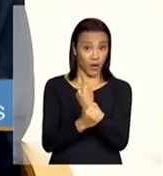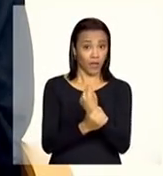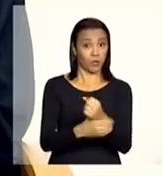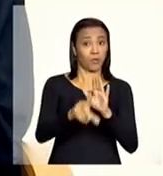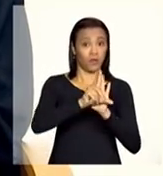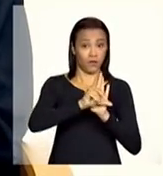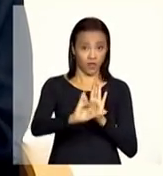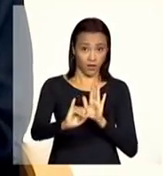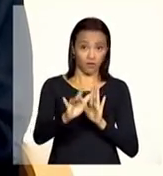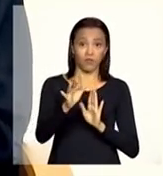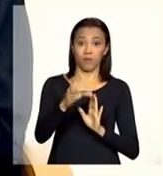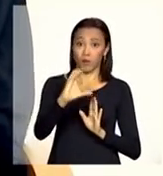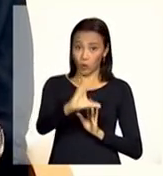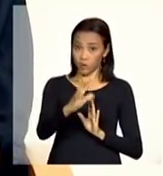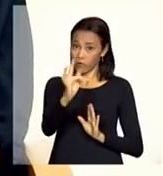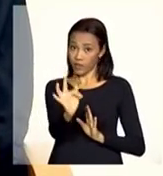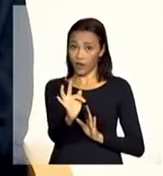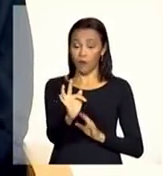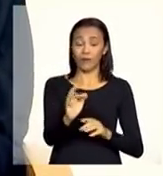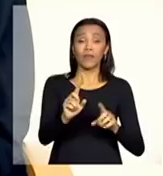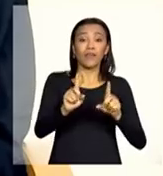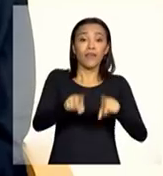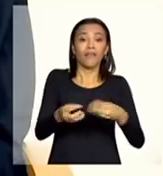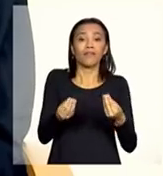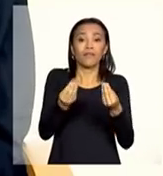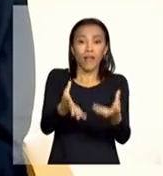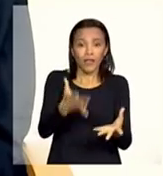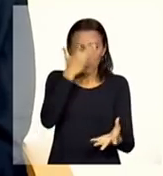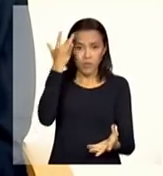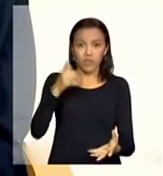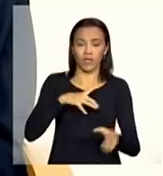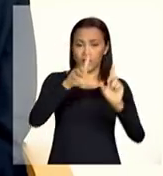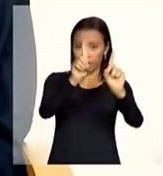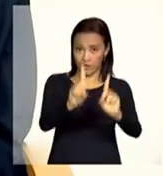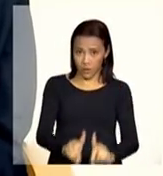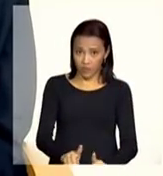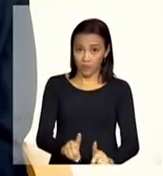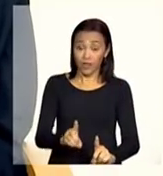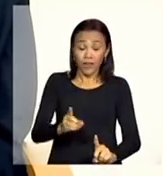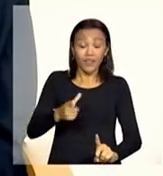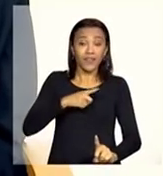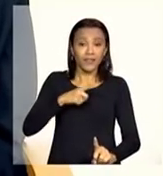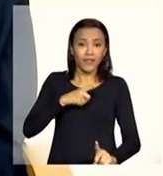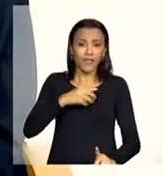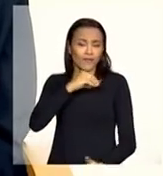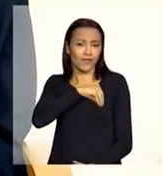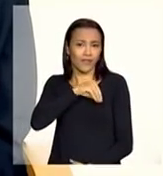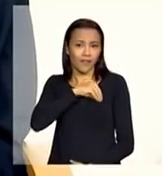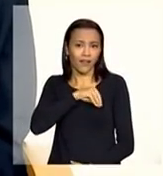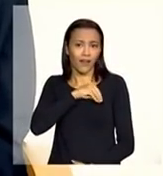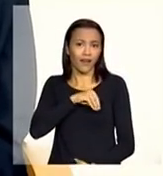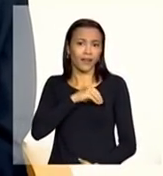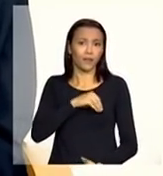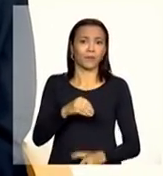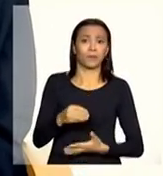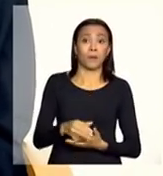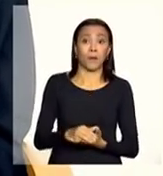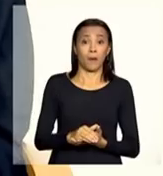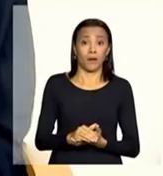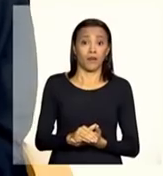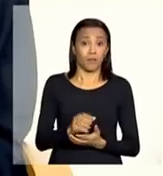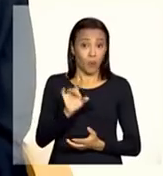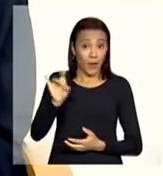Federal que é destinado a pessoas com deficiência que tem a renda familiar per capita por